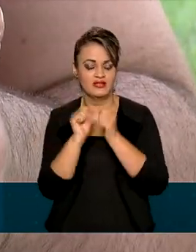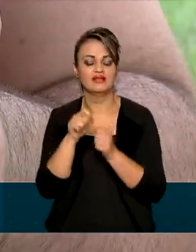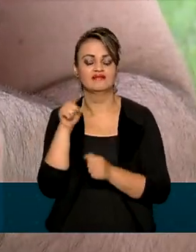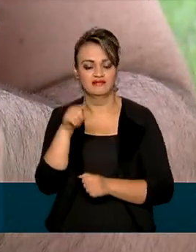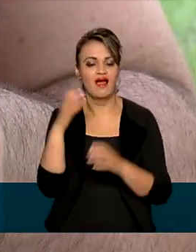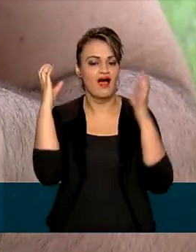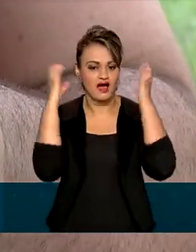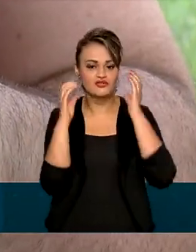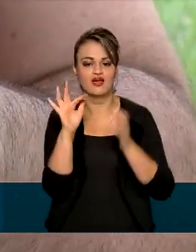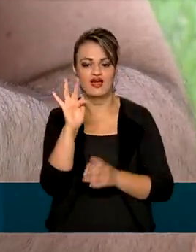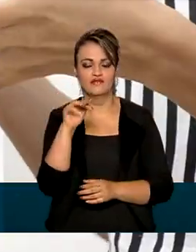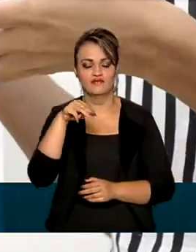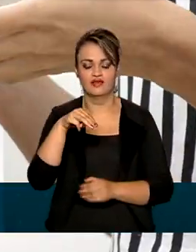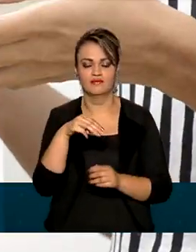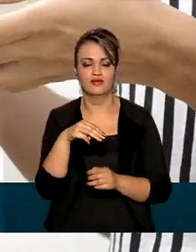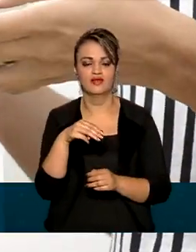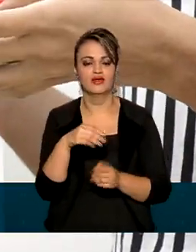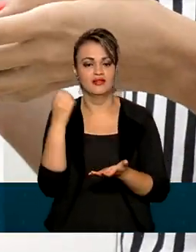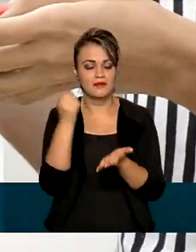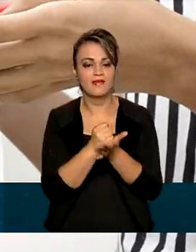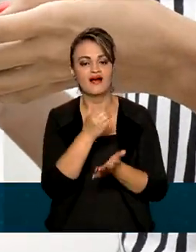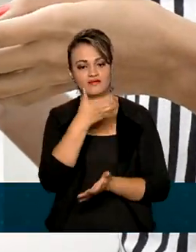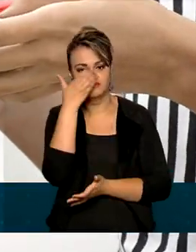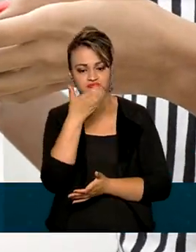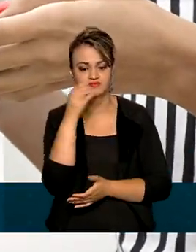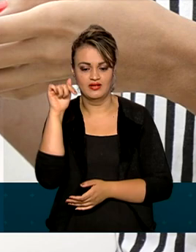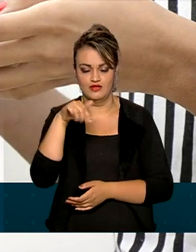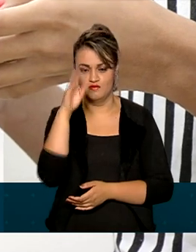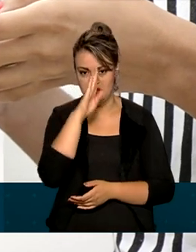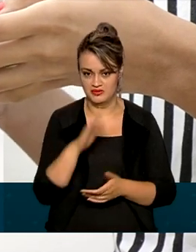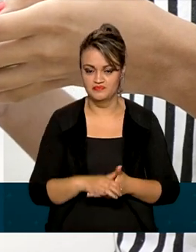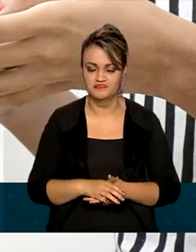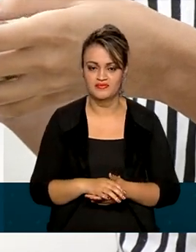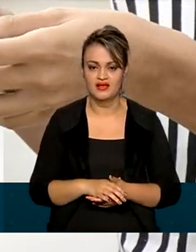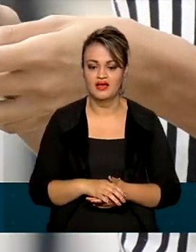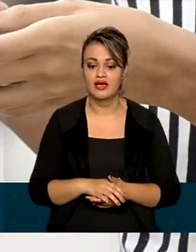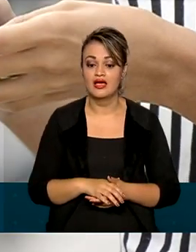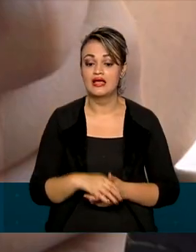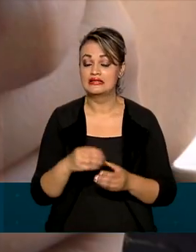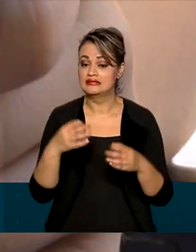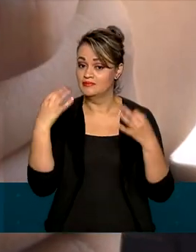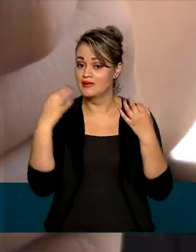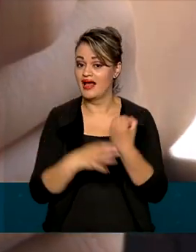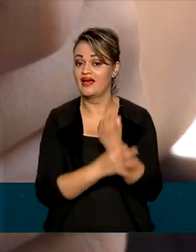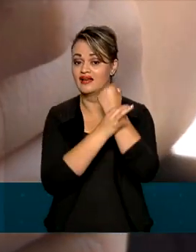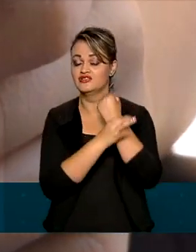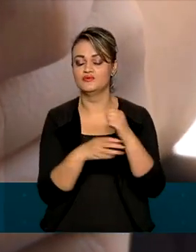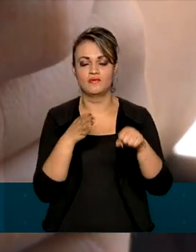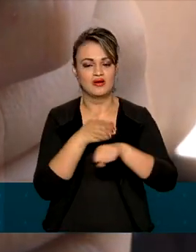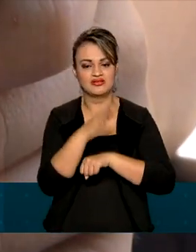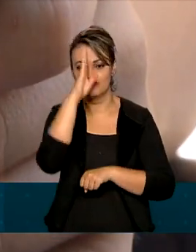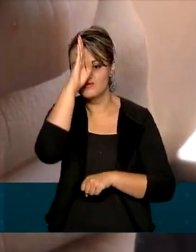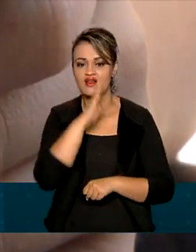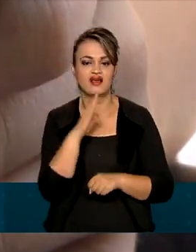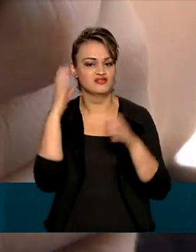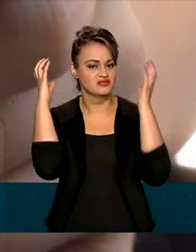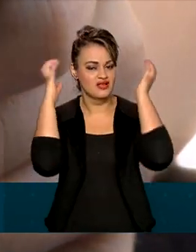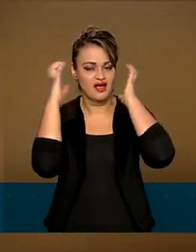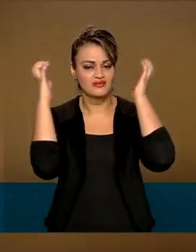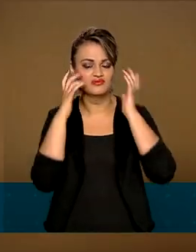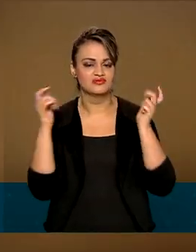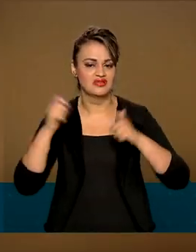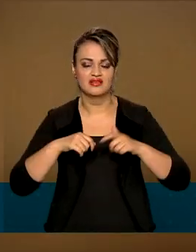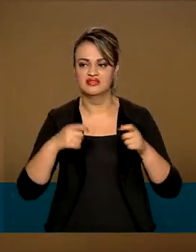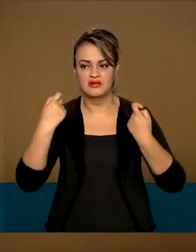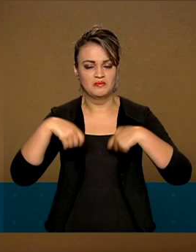FM em smartphones comercializados no país. A medida garante ao ouvinte o acesso gratuito ao rádio,